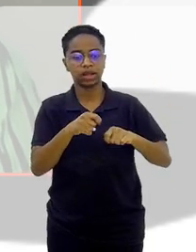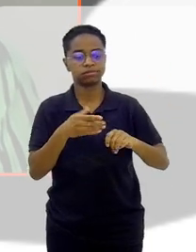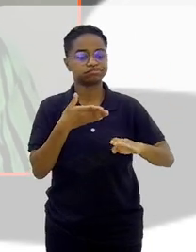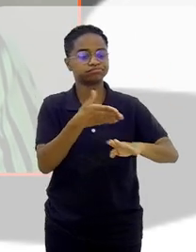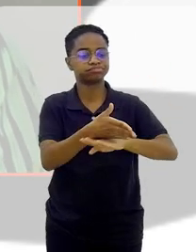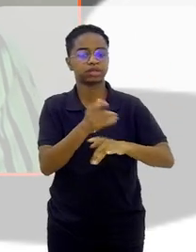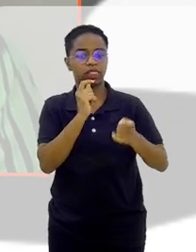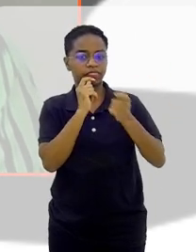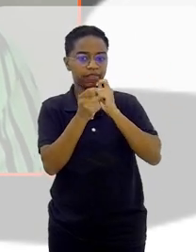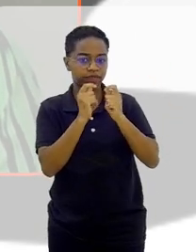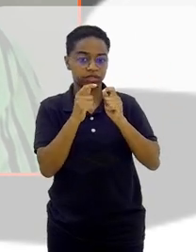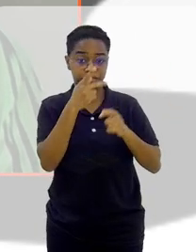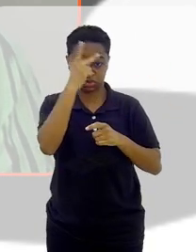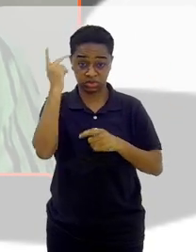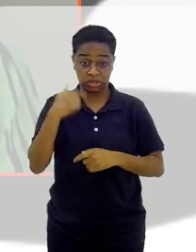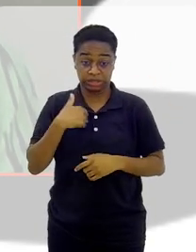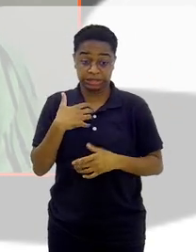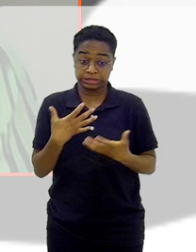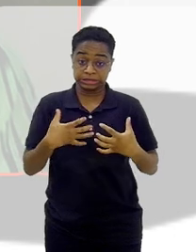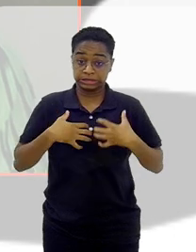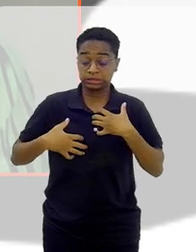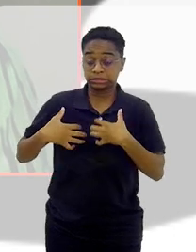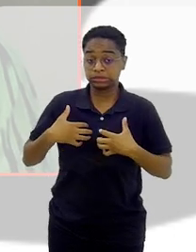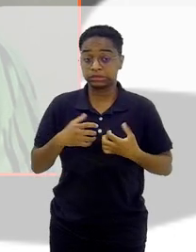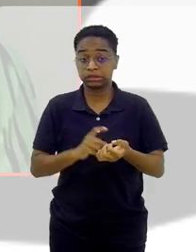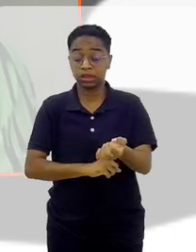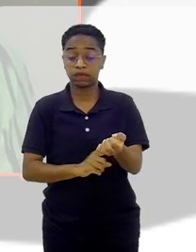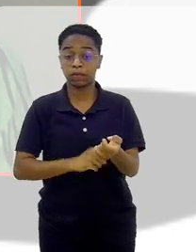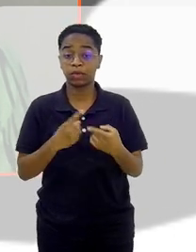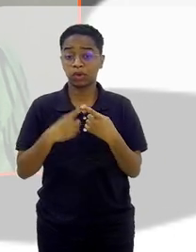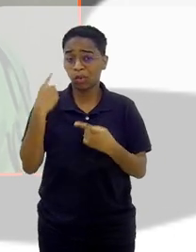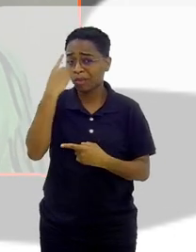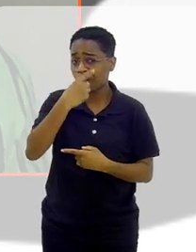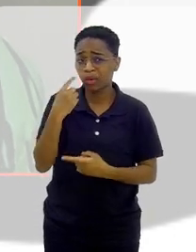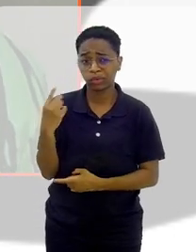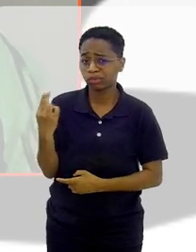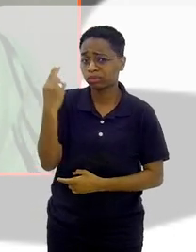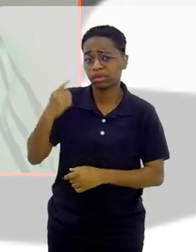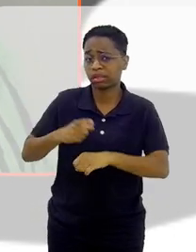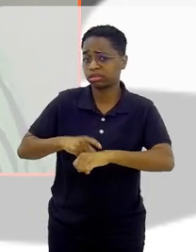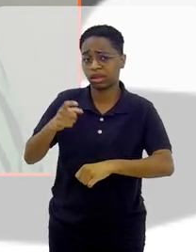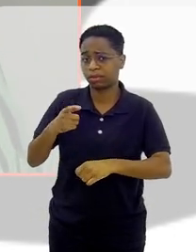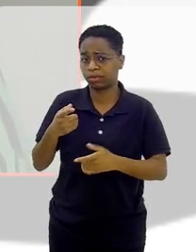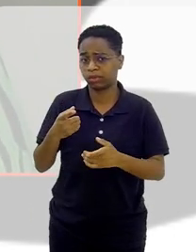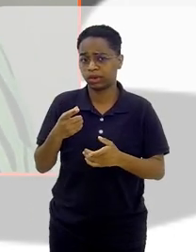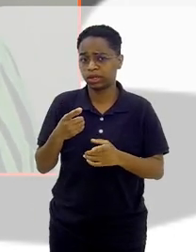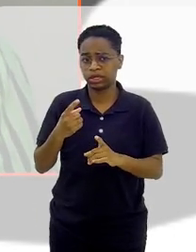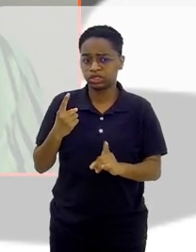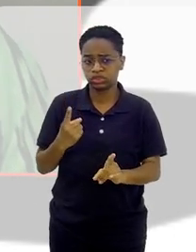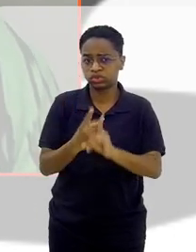pessoas. E eu fiquei muito tensa, porque em uma hora o repórter não consegue identificar